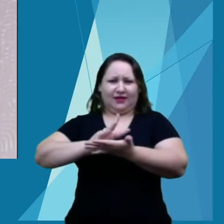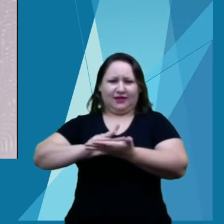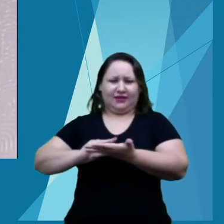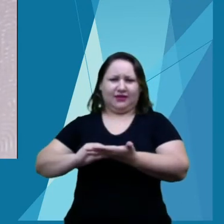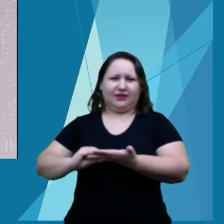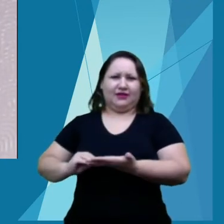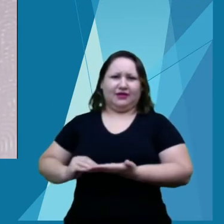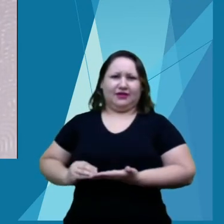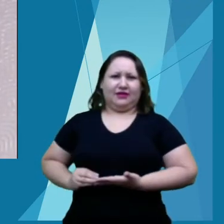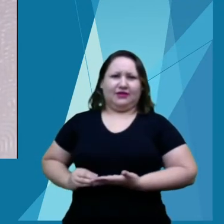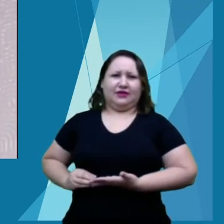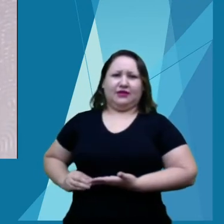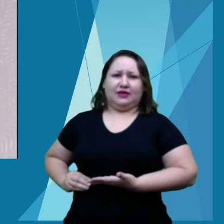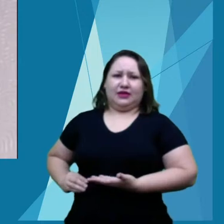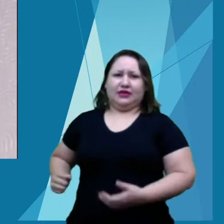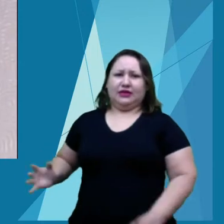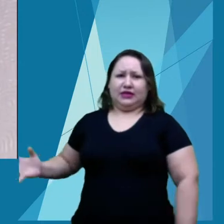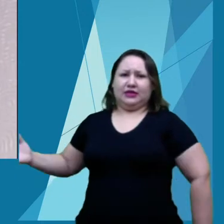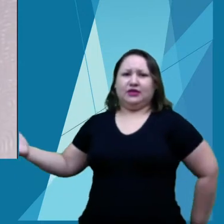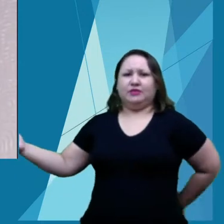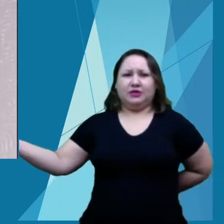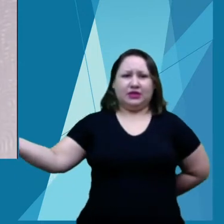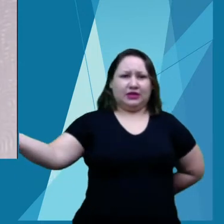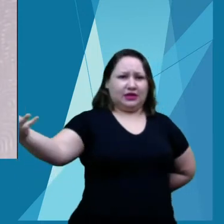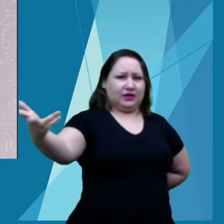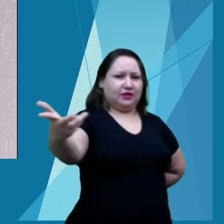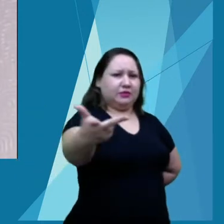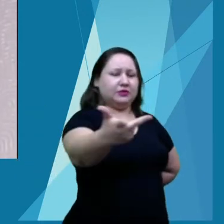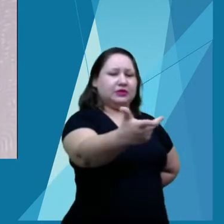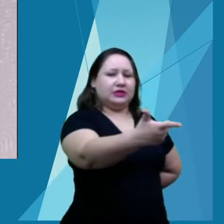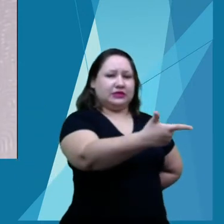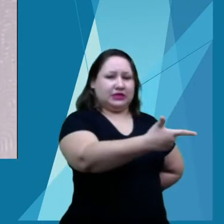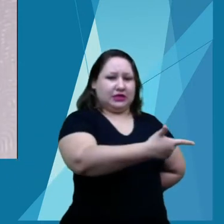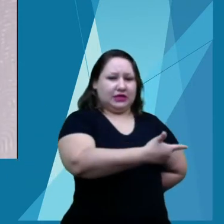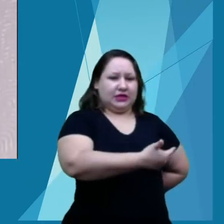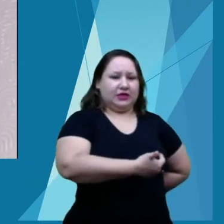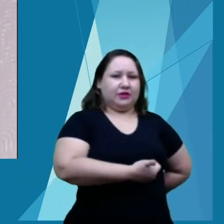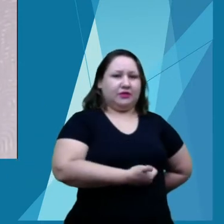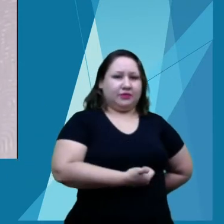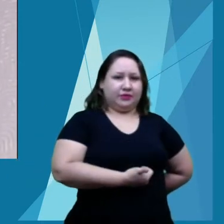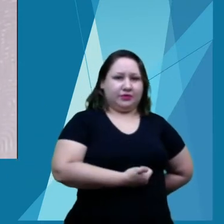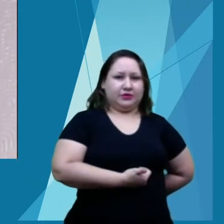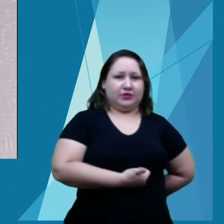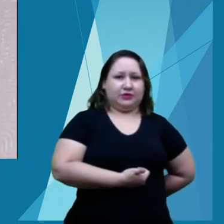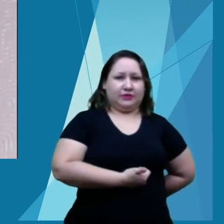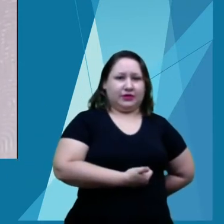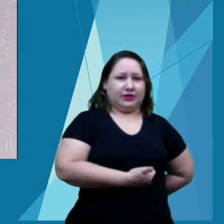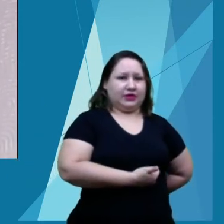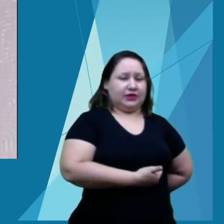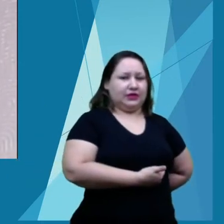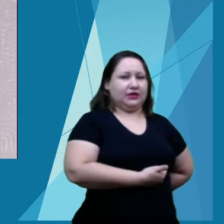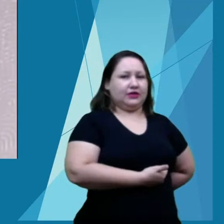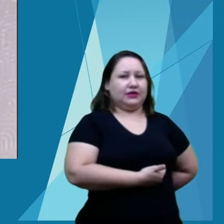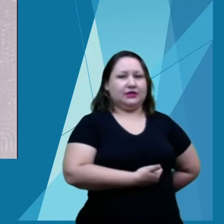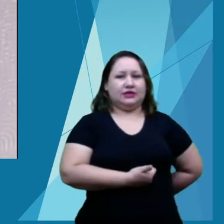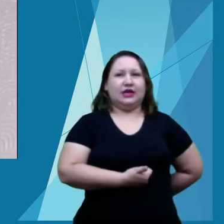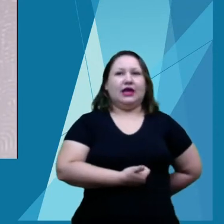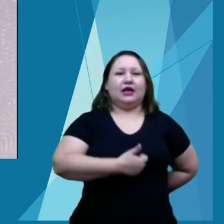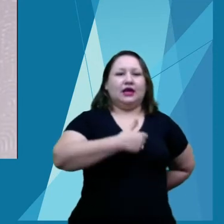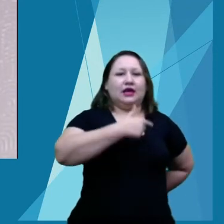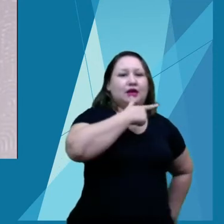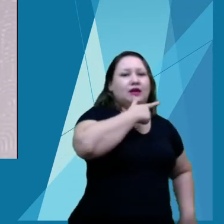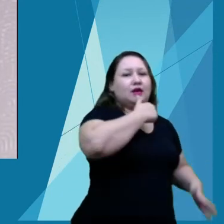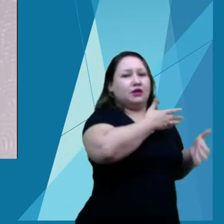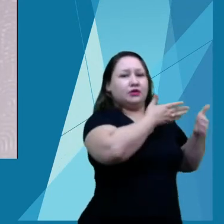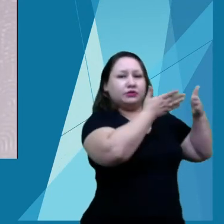brilha com a terra Vê se a letra brilhando